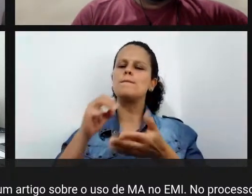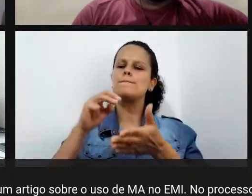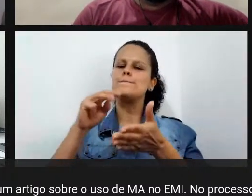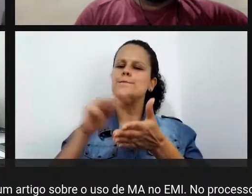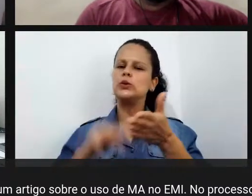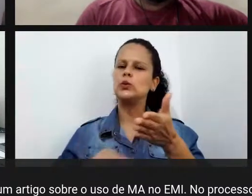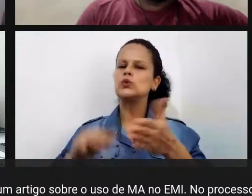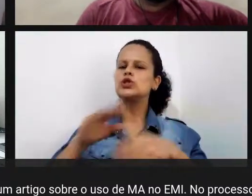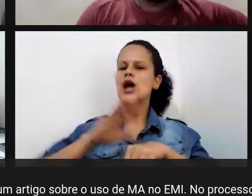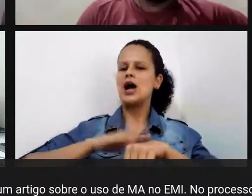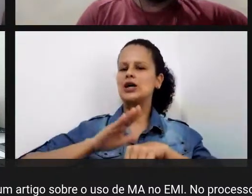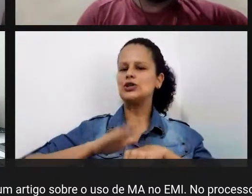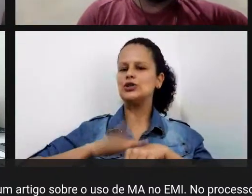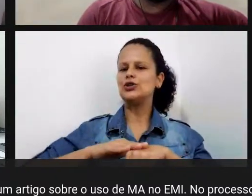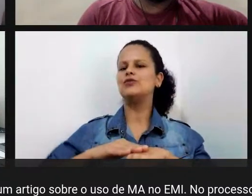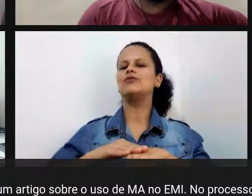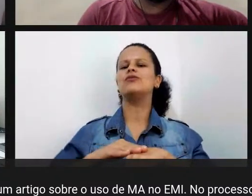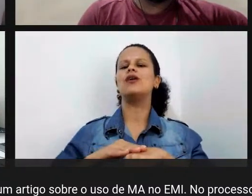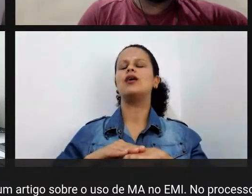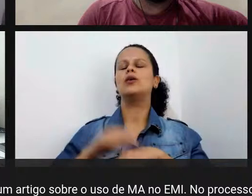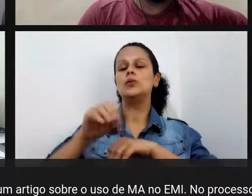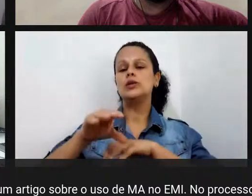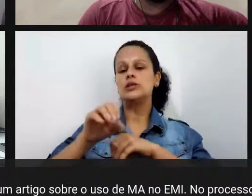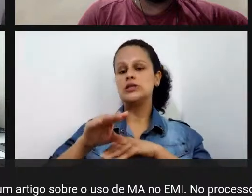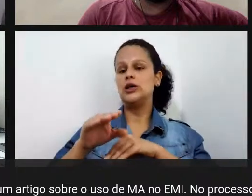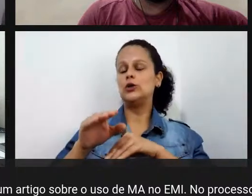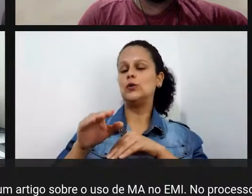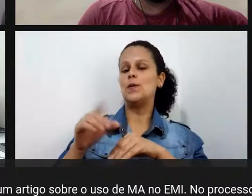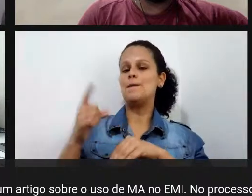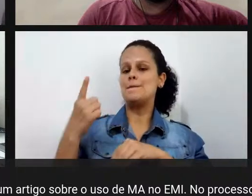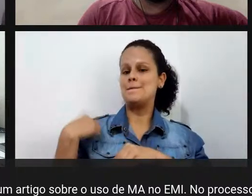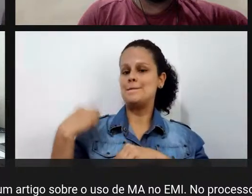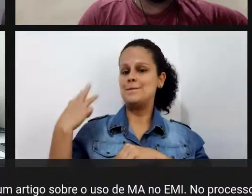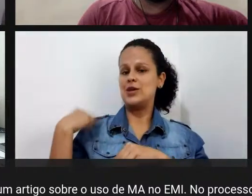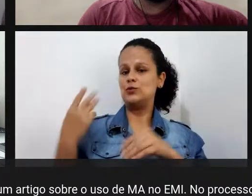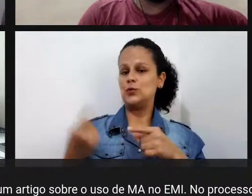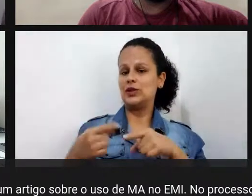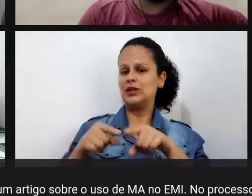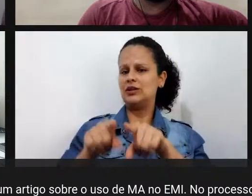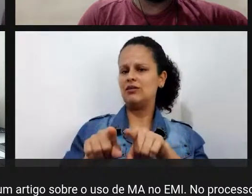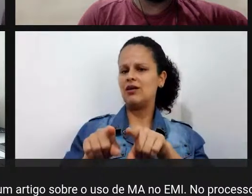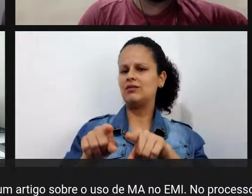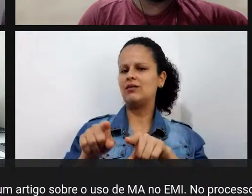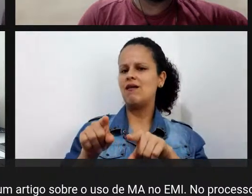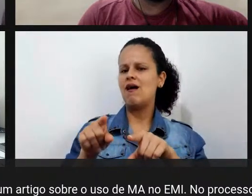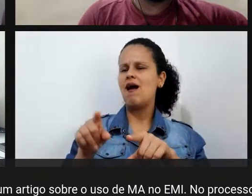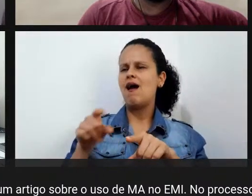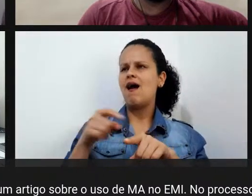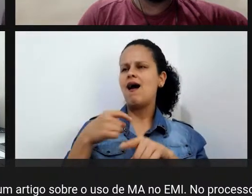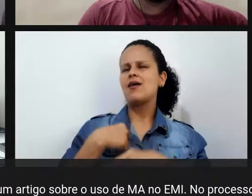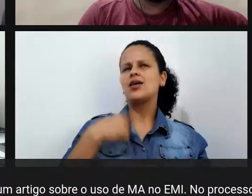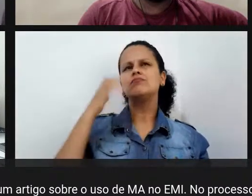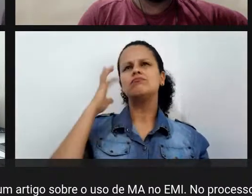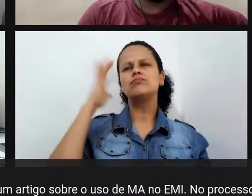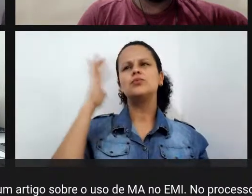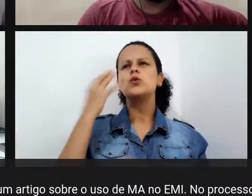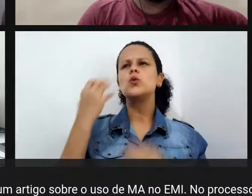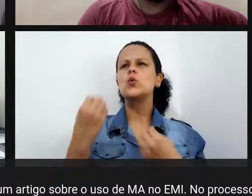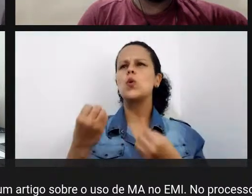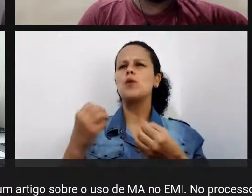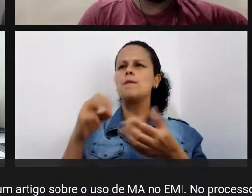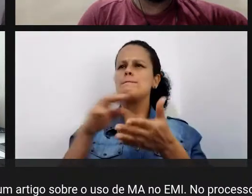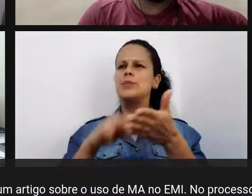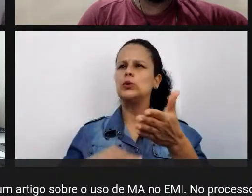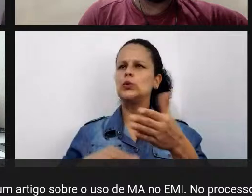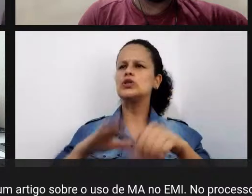médio integrado no processo me perguntei como implementar de fato as metodologias ativas uma vez que as